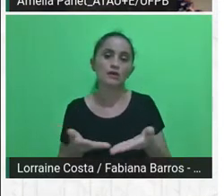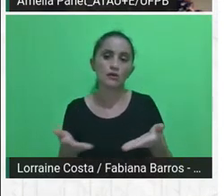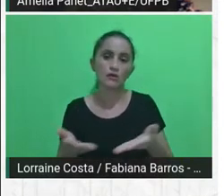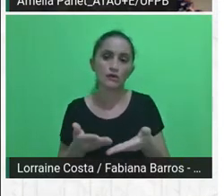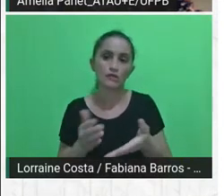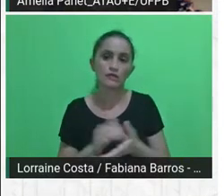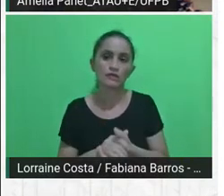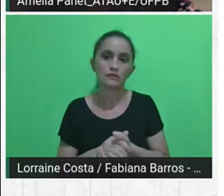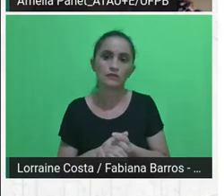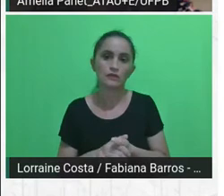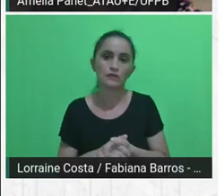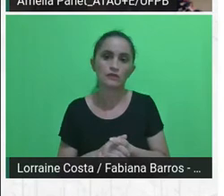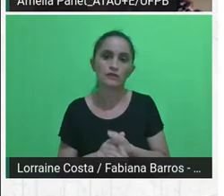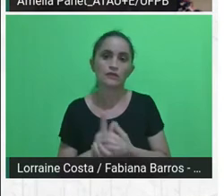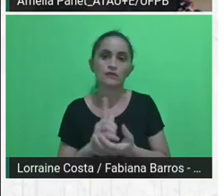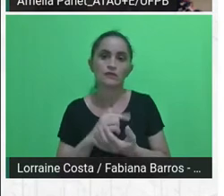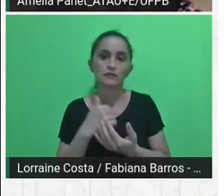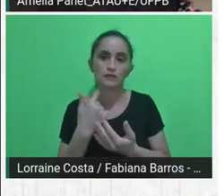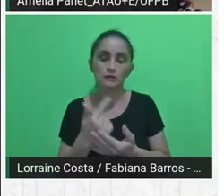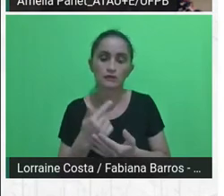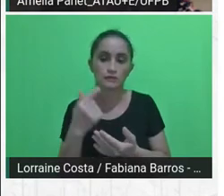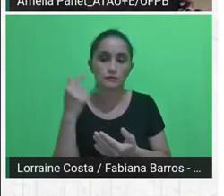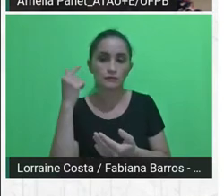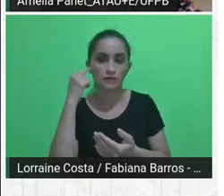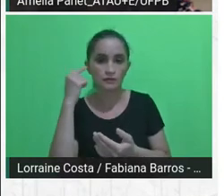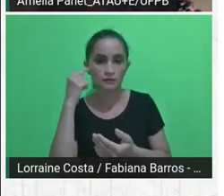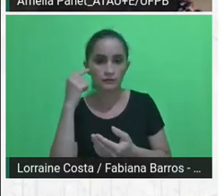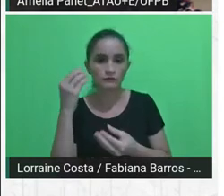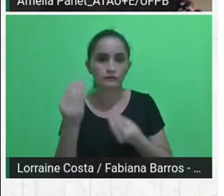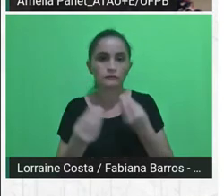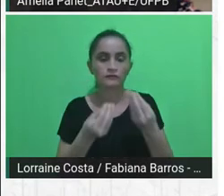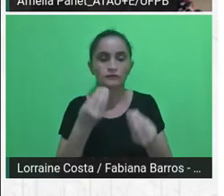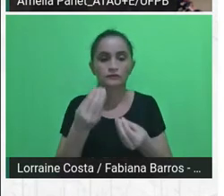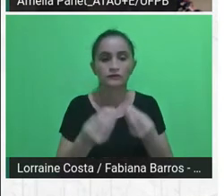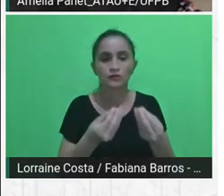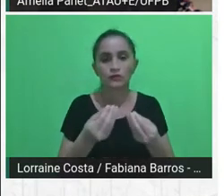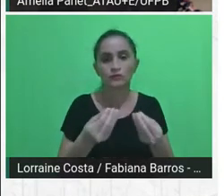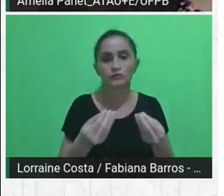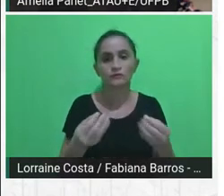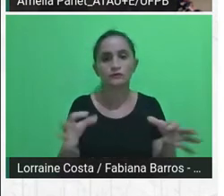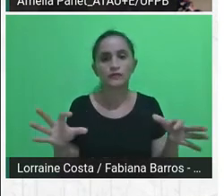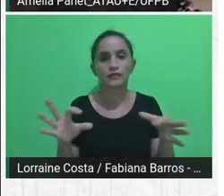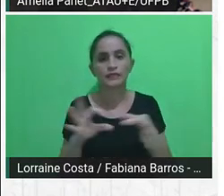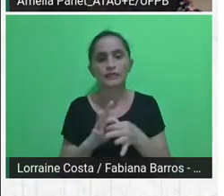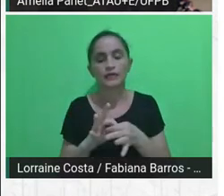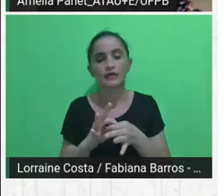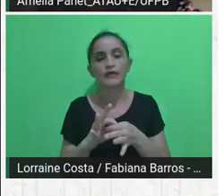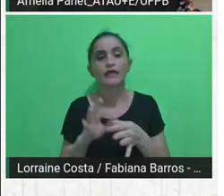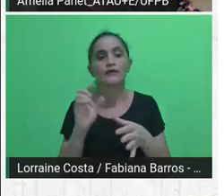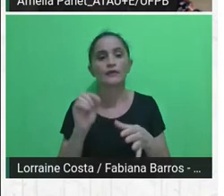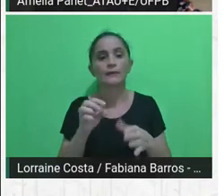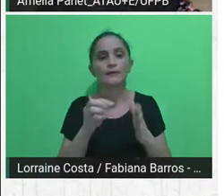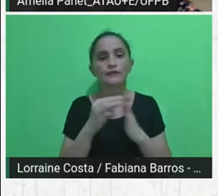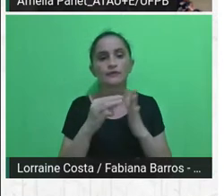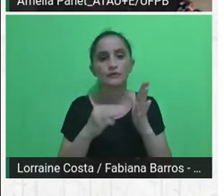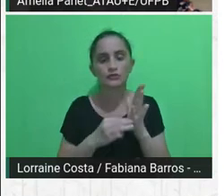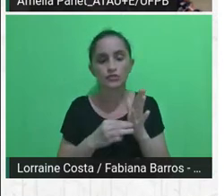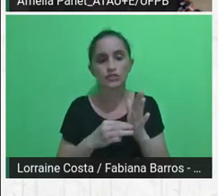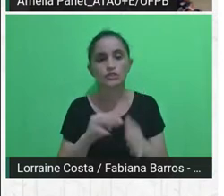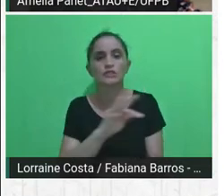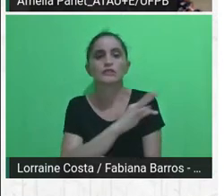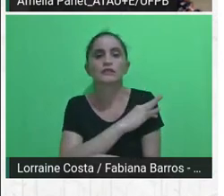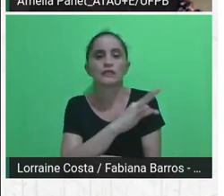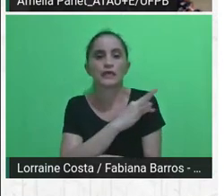fazendo a sua ponte porque é a metodologias e técnicas para projetos participativos. Então, eles estão atuando agora